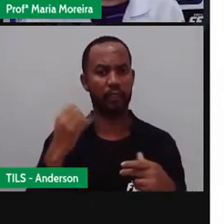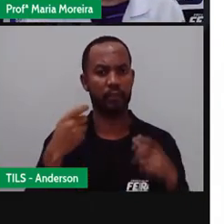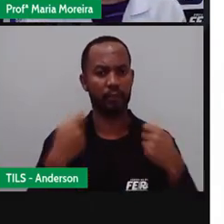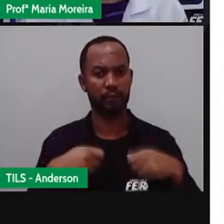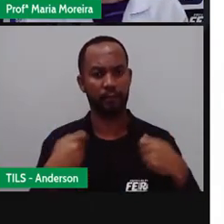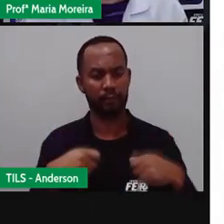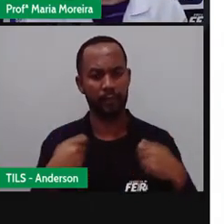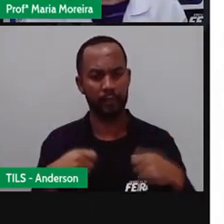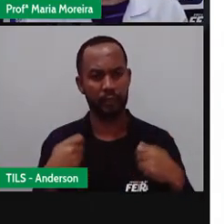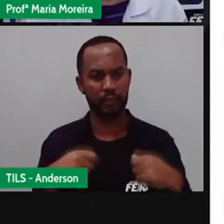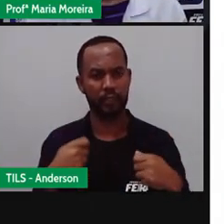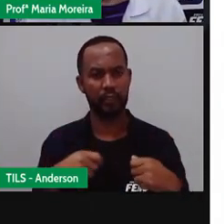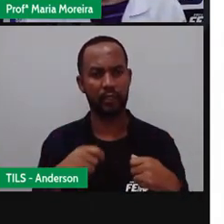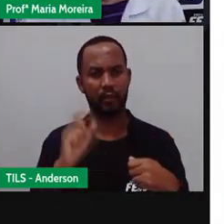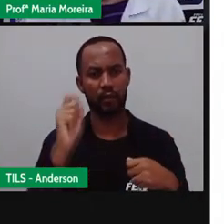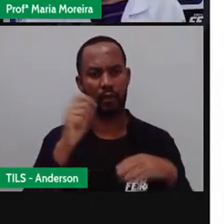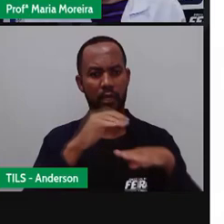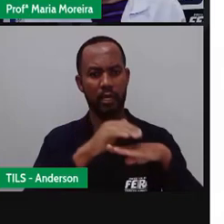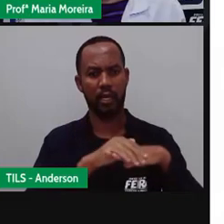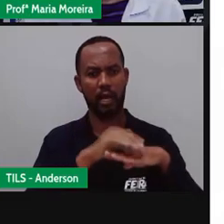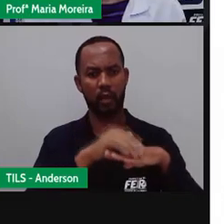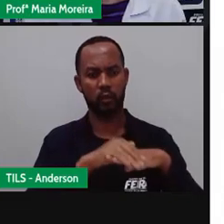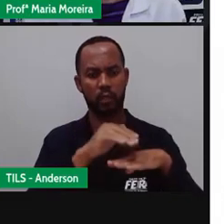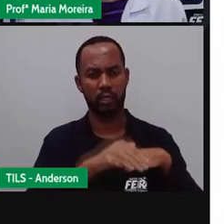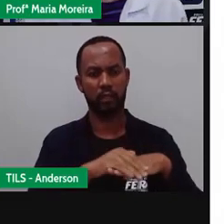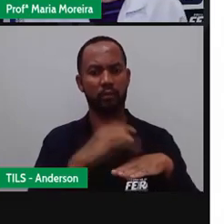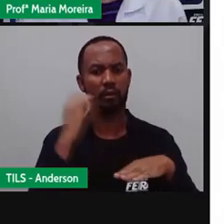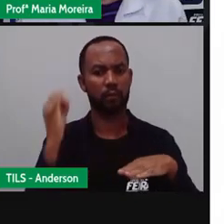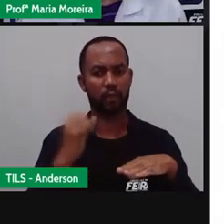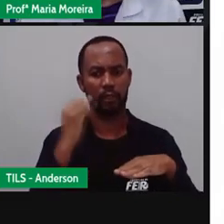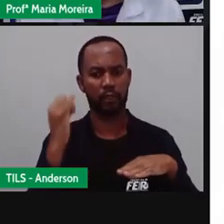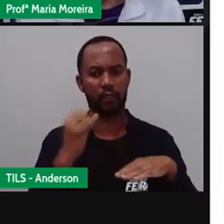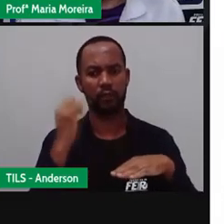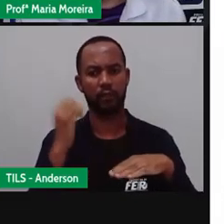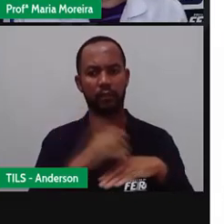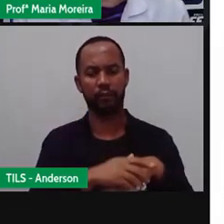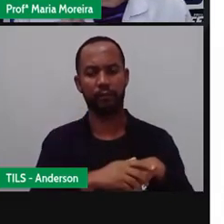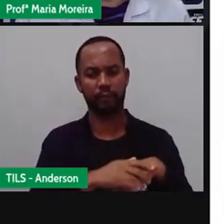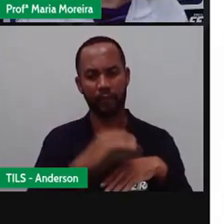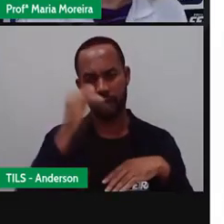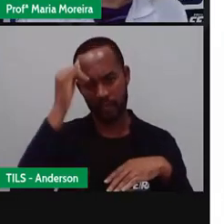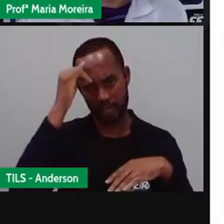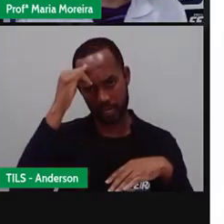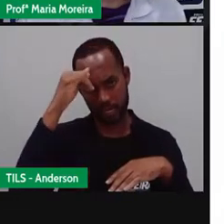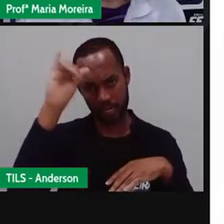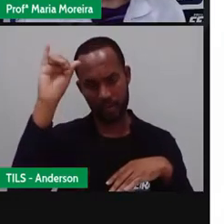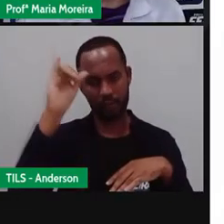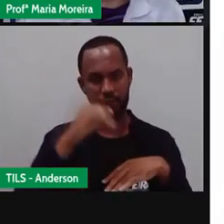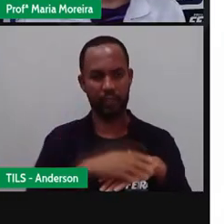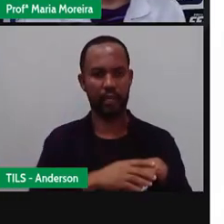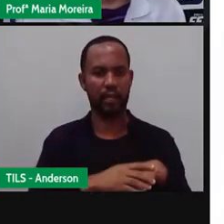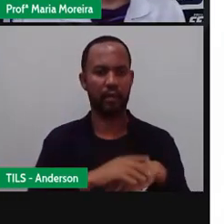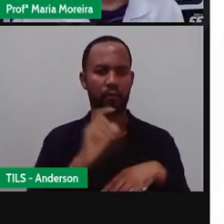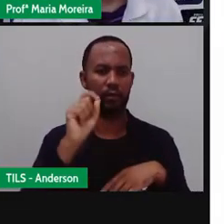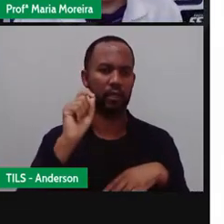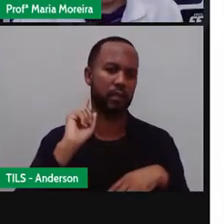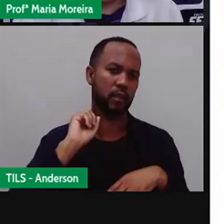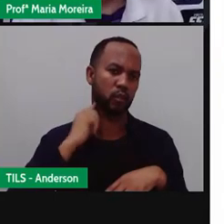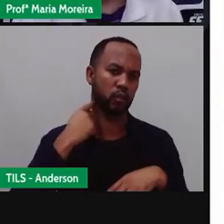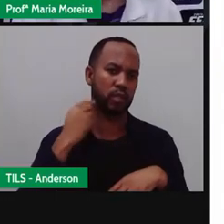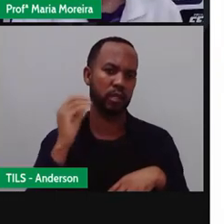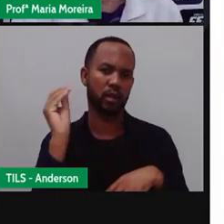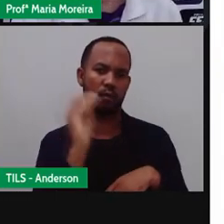sempre o quê? Calçado Certo? Andar calçado Evitar jogar lixo aí a céu